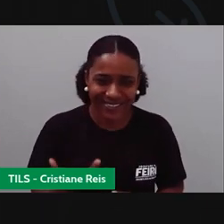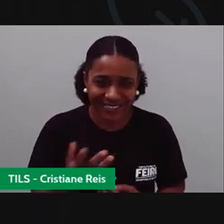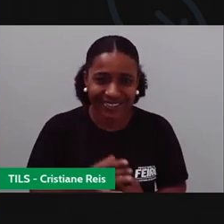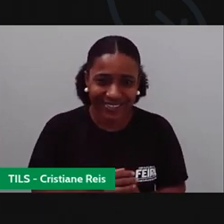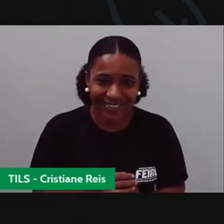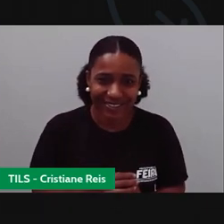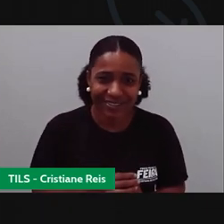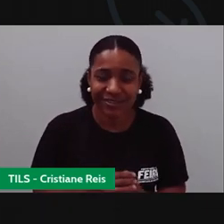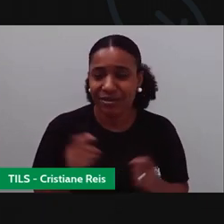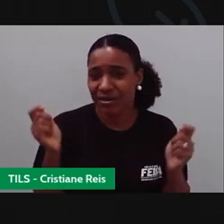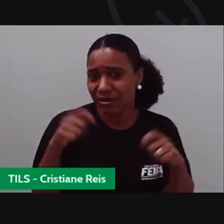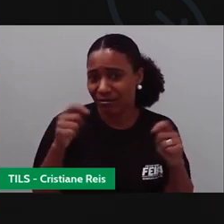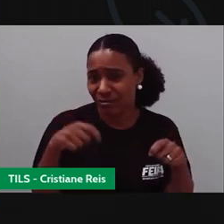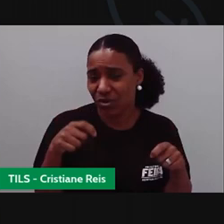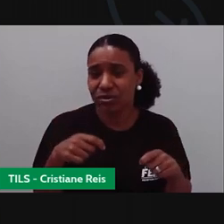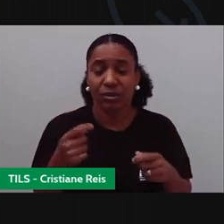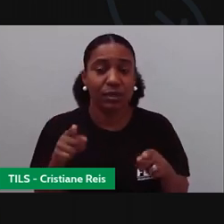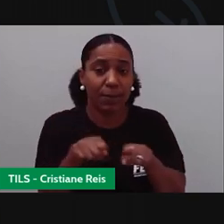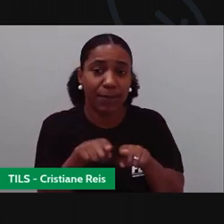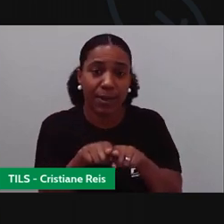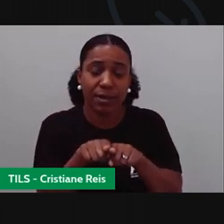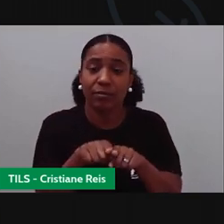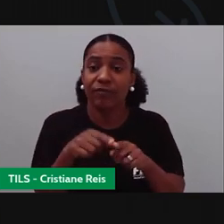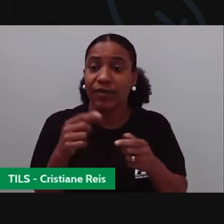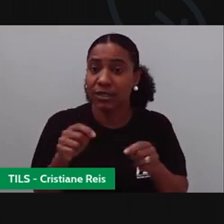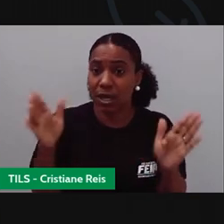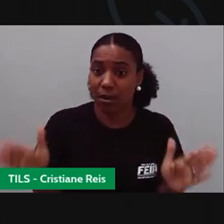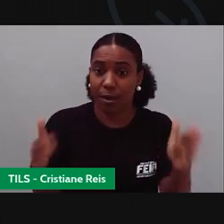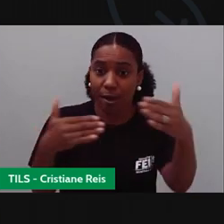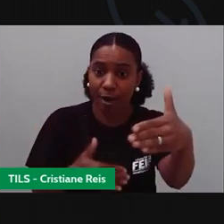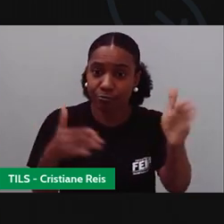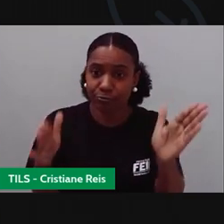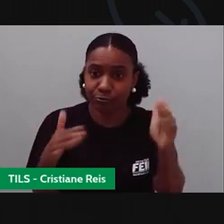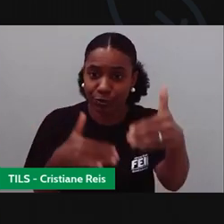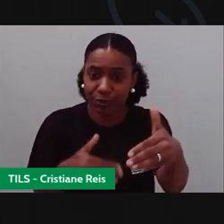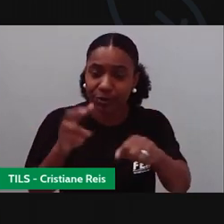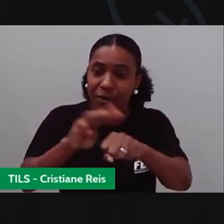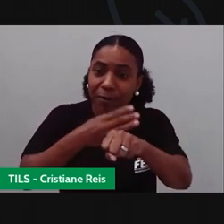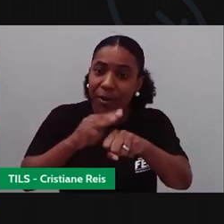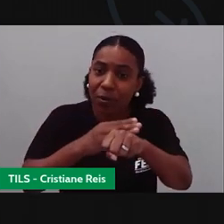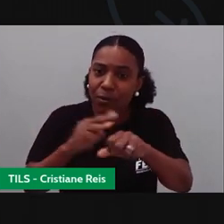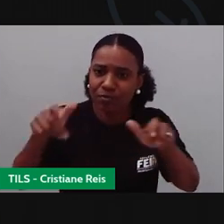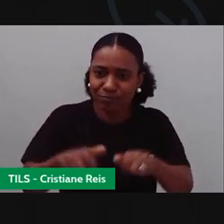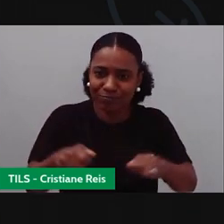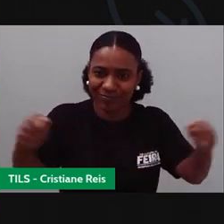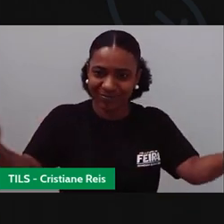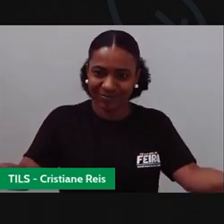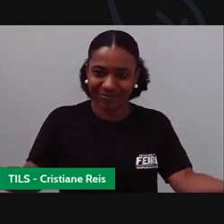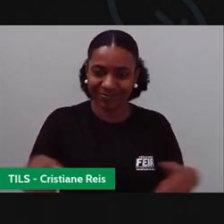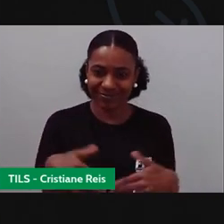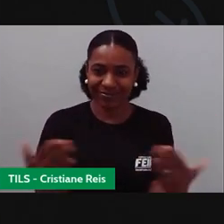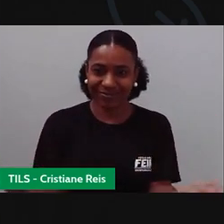posso desenhar isso aqui, sabe em quê? E um papelão. Vai ficar bem legal se eu fizer um papelão e o papelão, obviamente, não é branco.